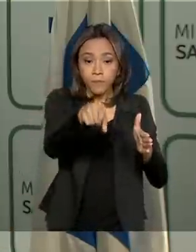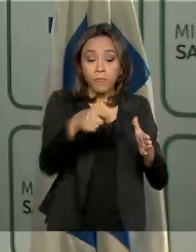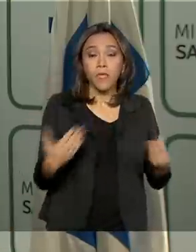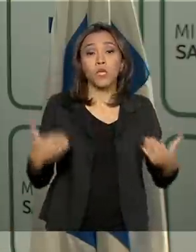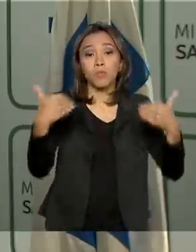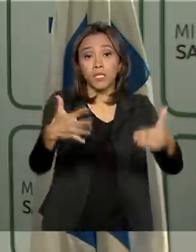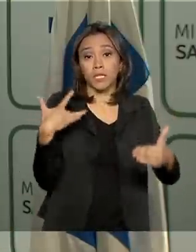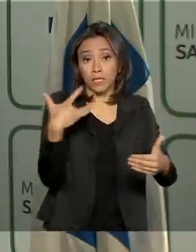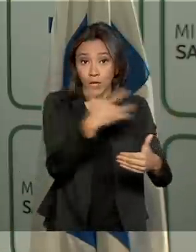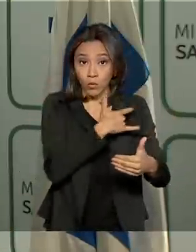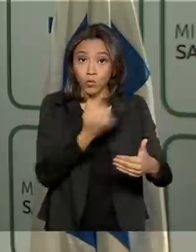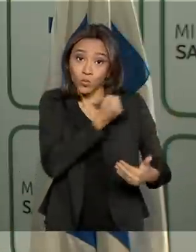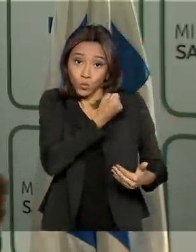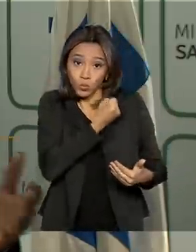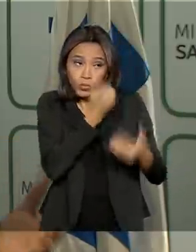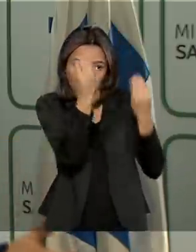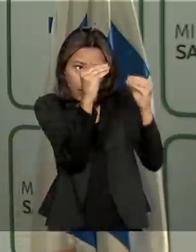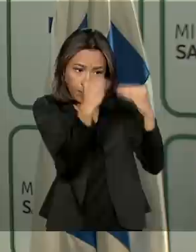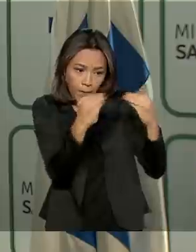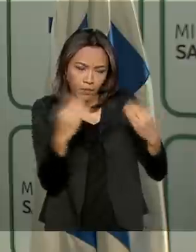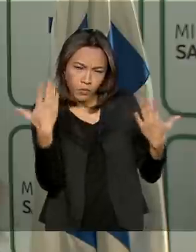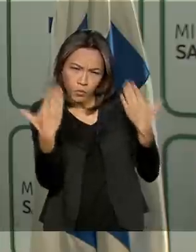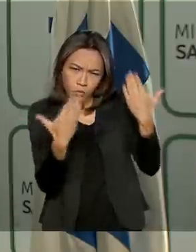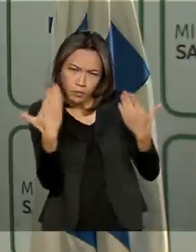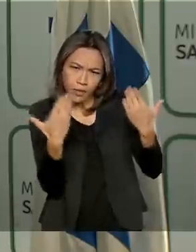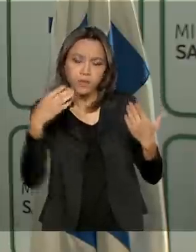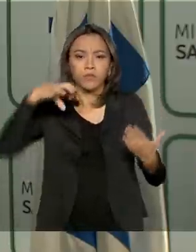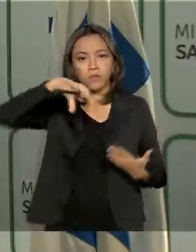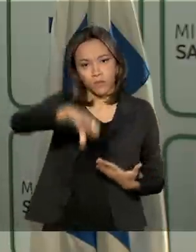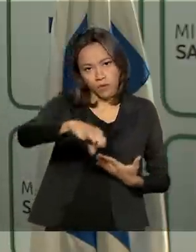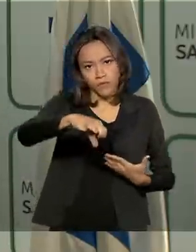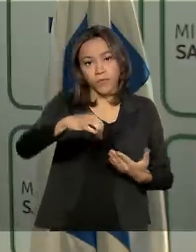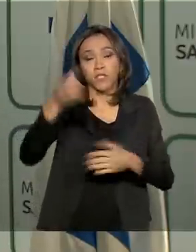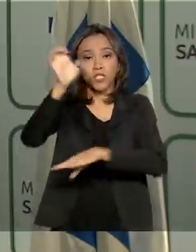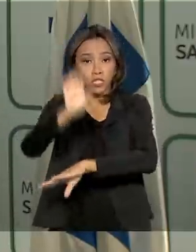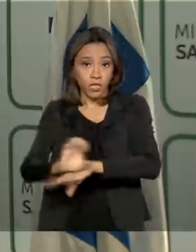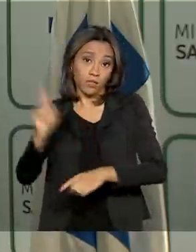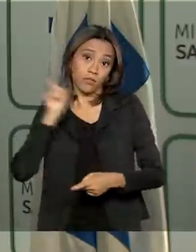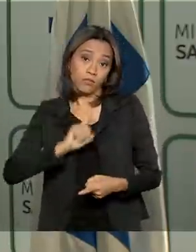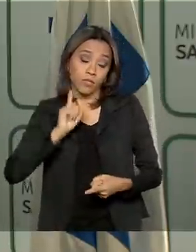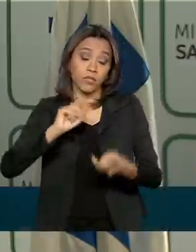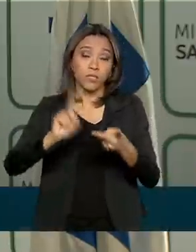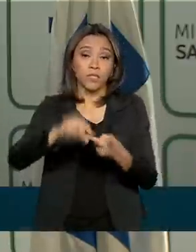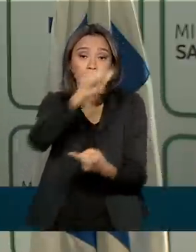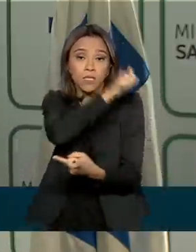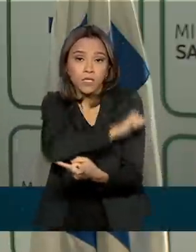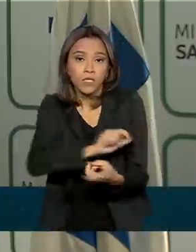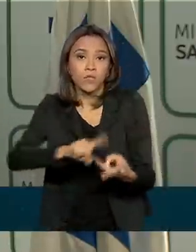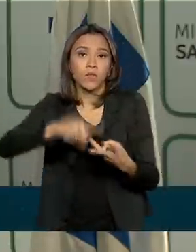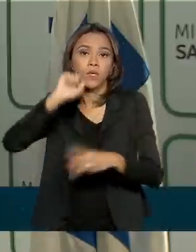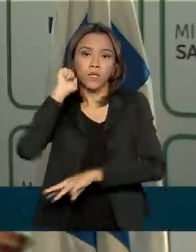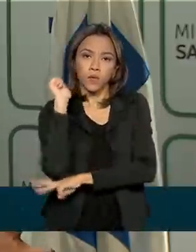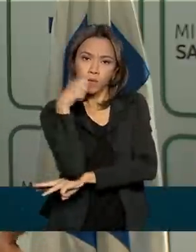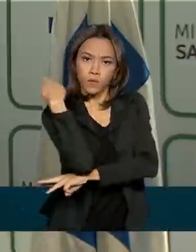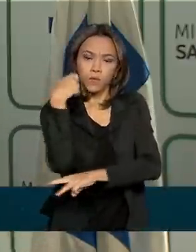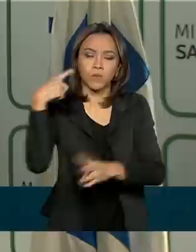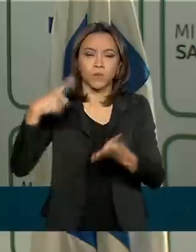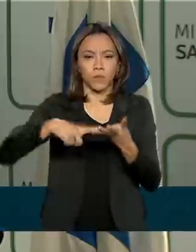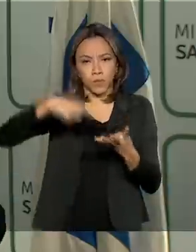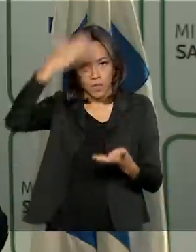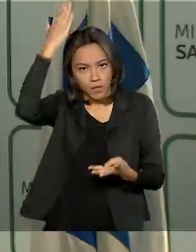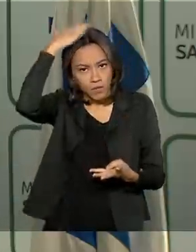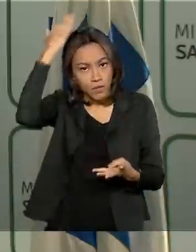de casos suspeitos no Brasil. São nove casos nos estados de Minas Gerais, Rio de Janeiro, Rio Grande do Sul, Paraná,